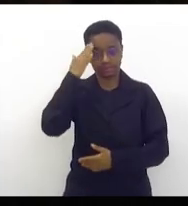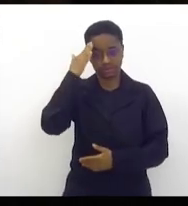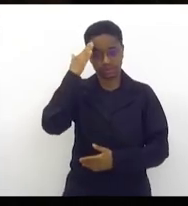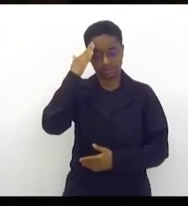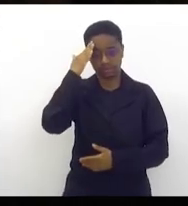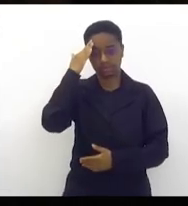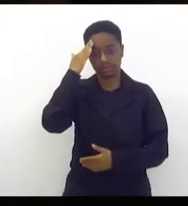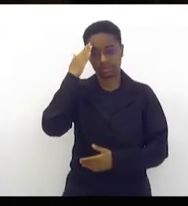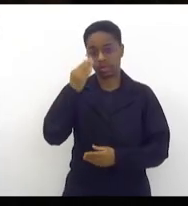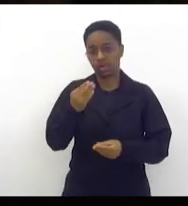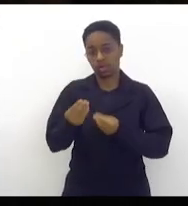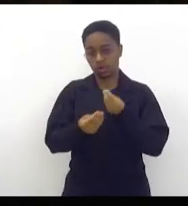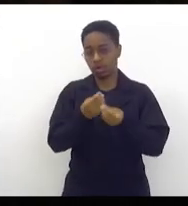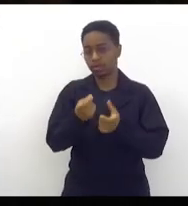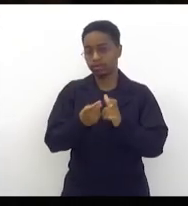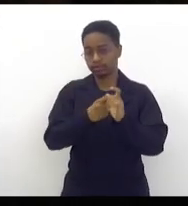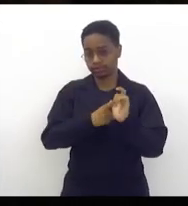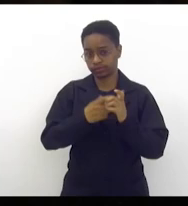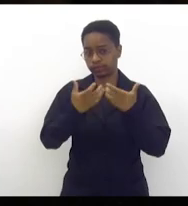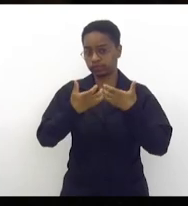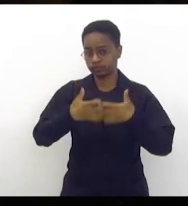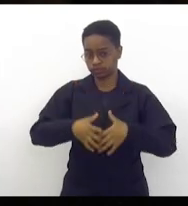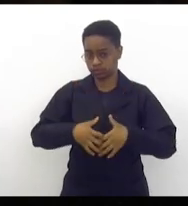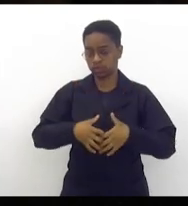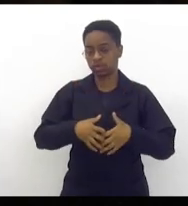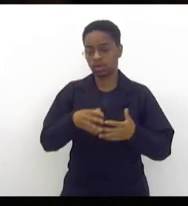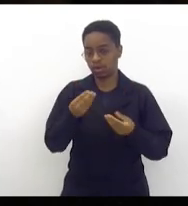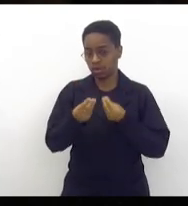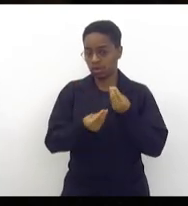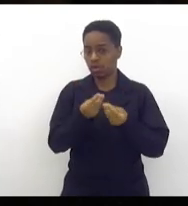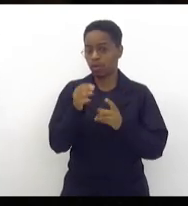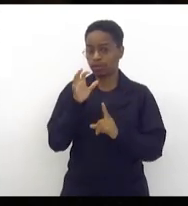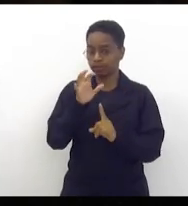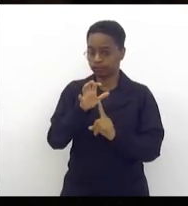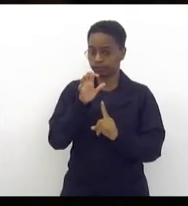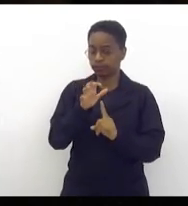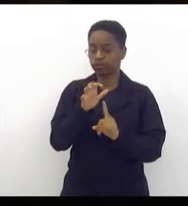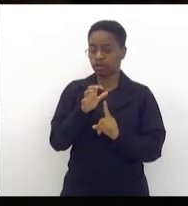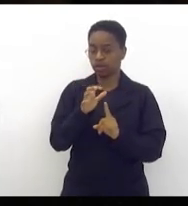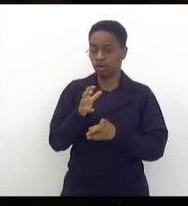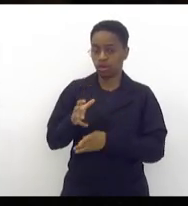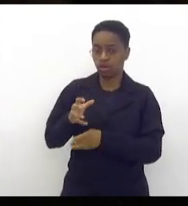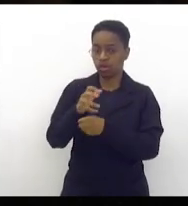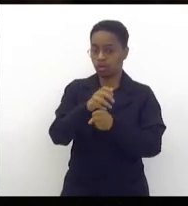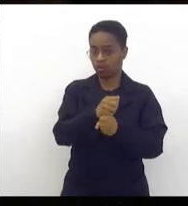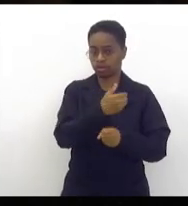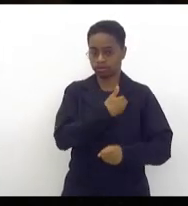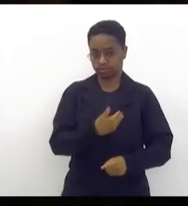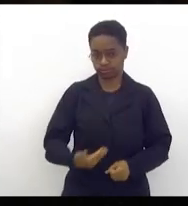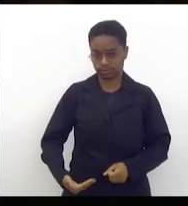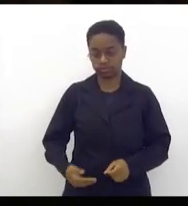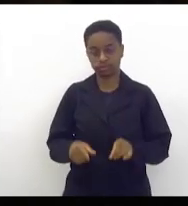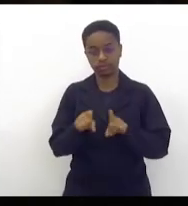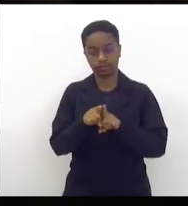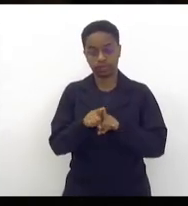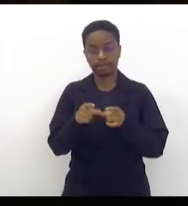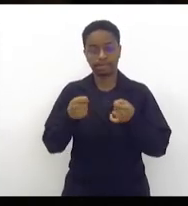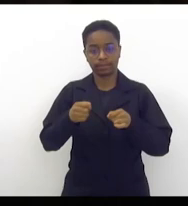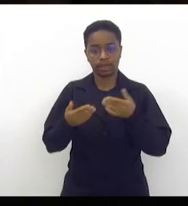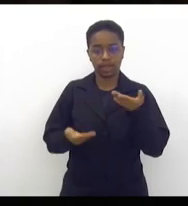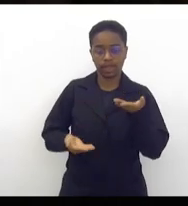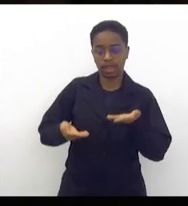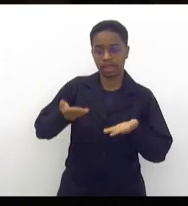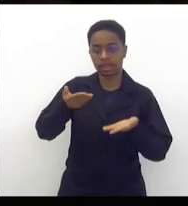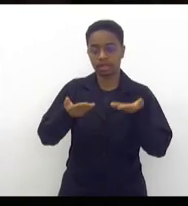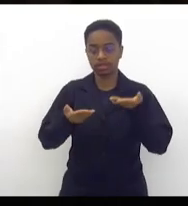como é que o juro da dívida afeta as contas públicas. e tem o equilíbrio necessário